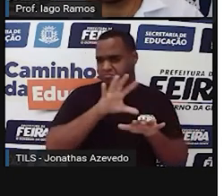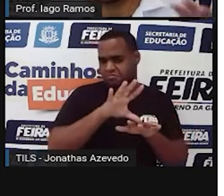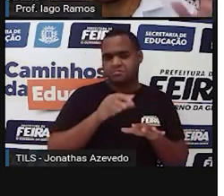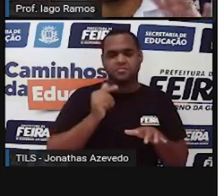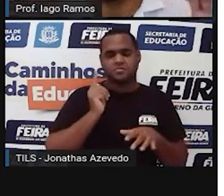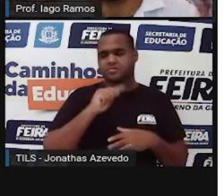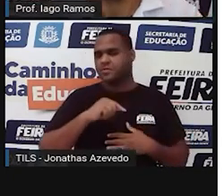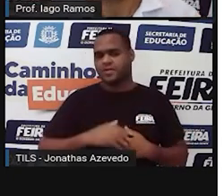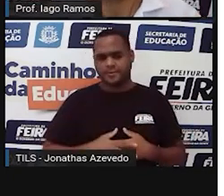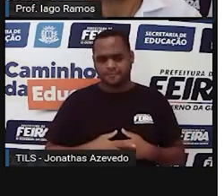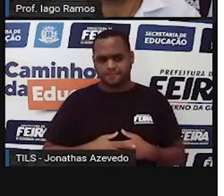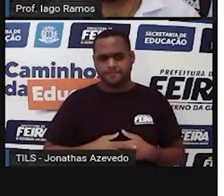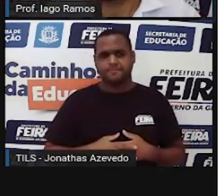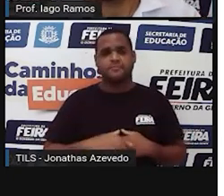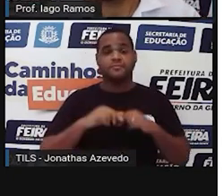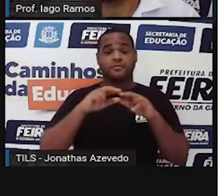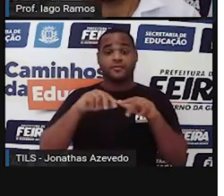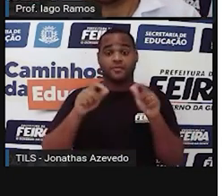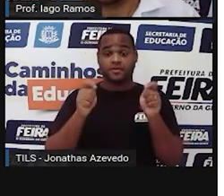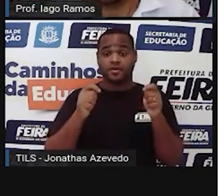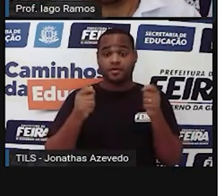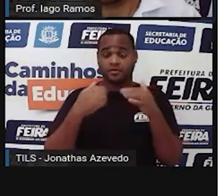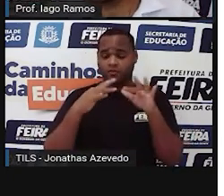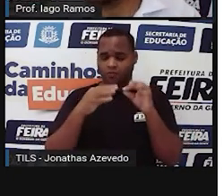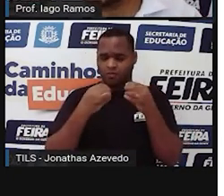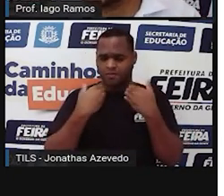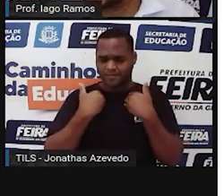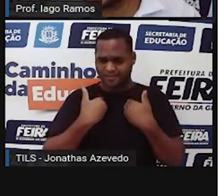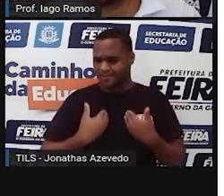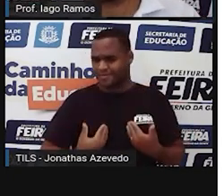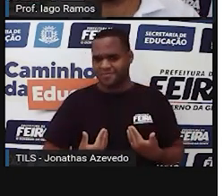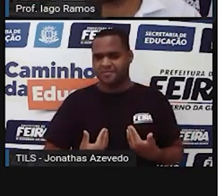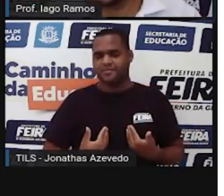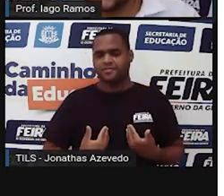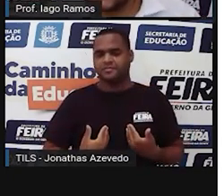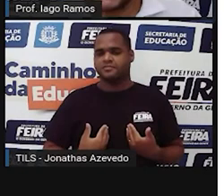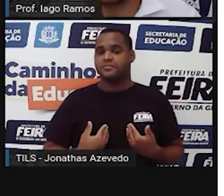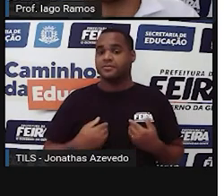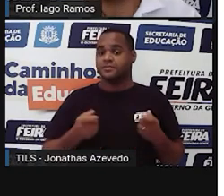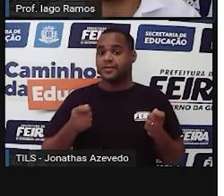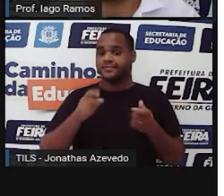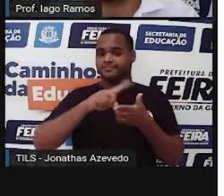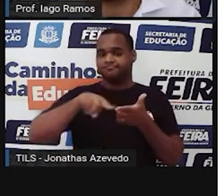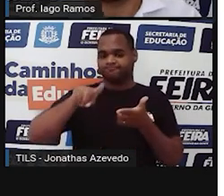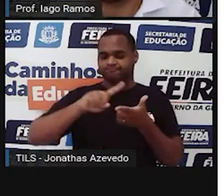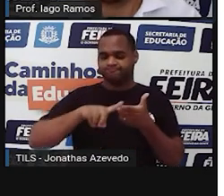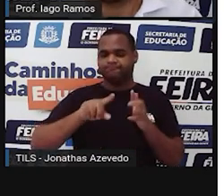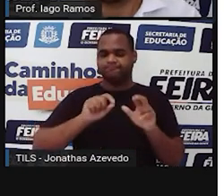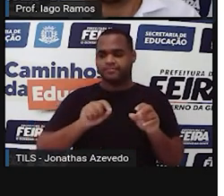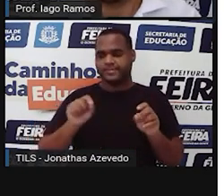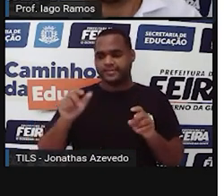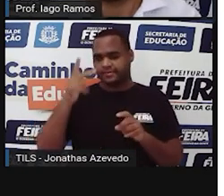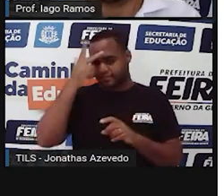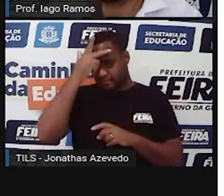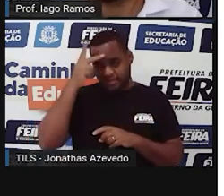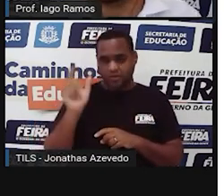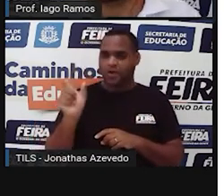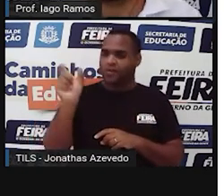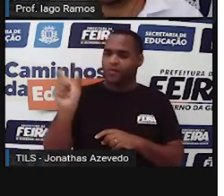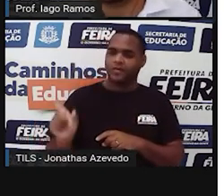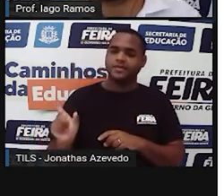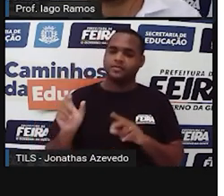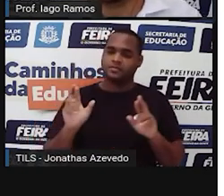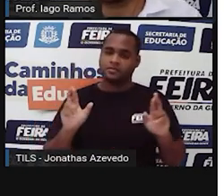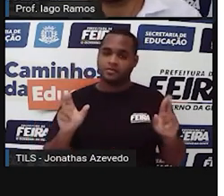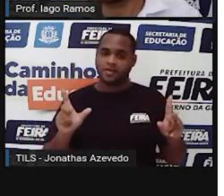e medindo as coisas com os membros do corpo, dá problema, porque temos